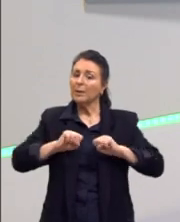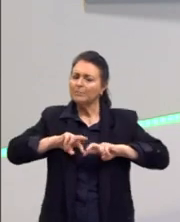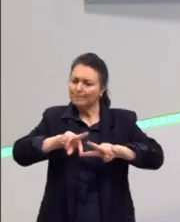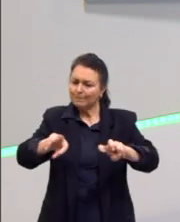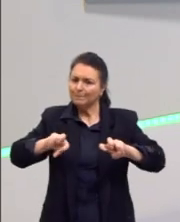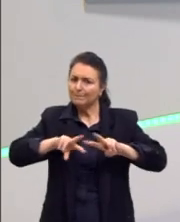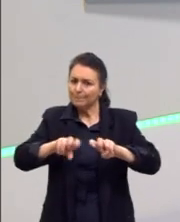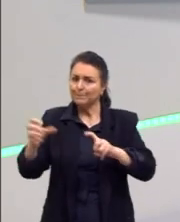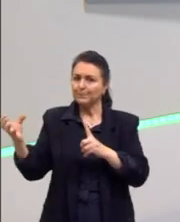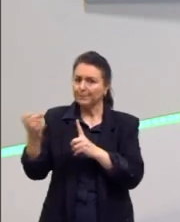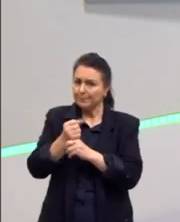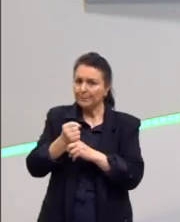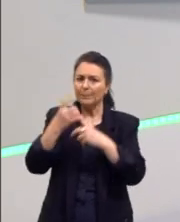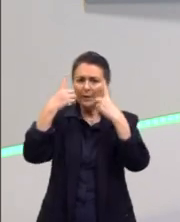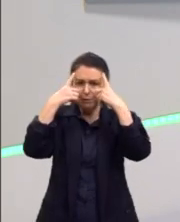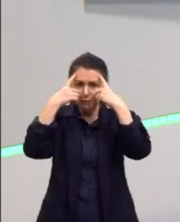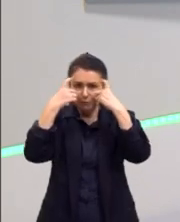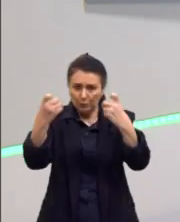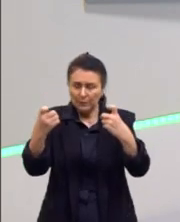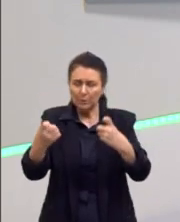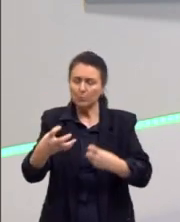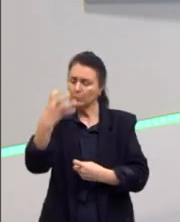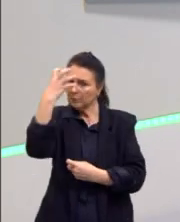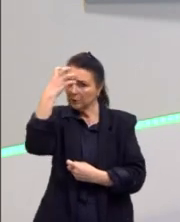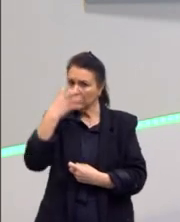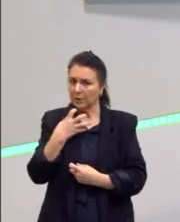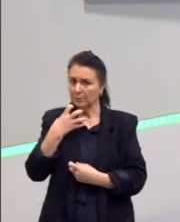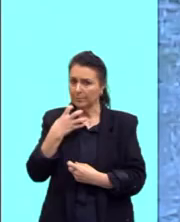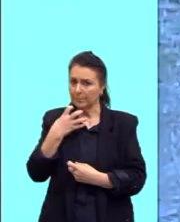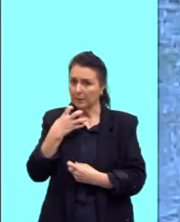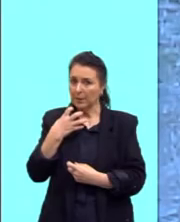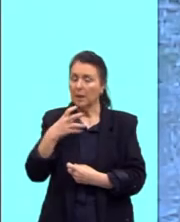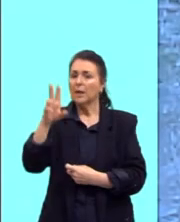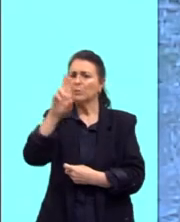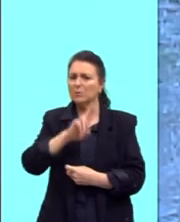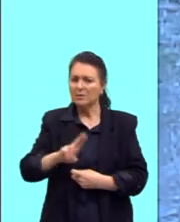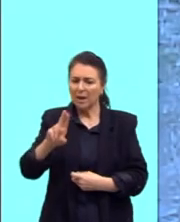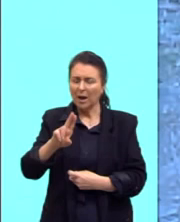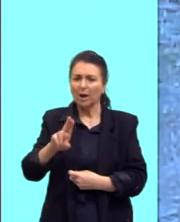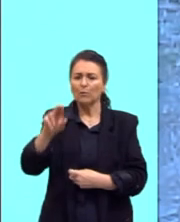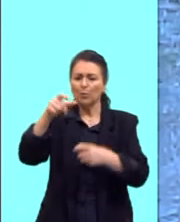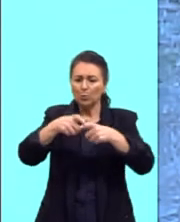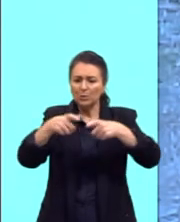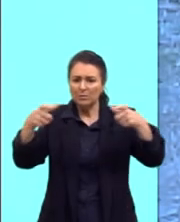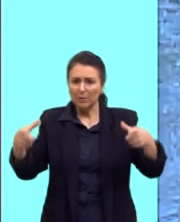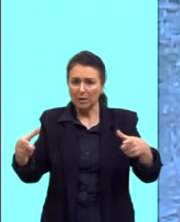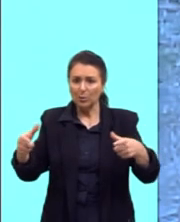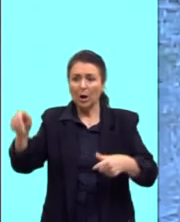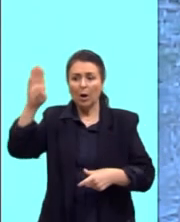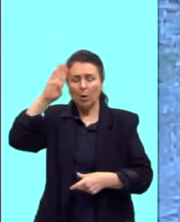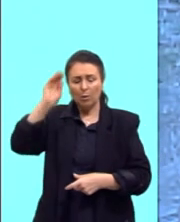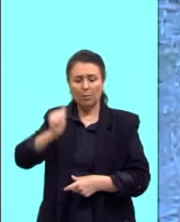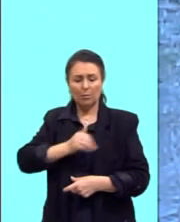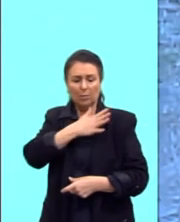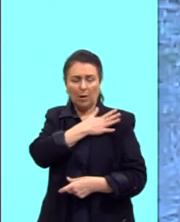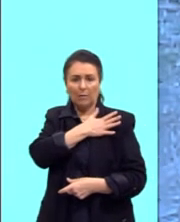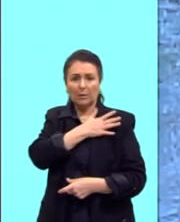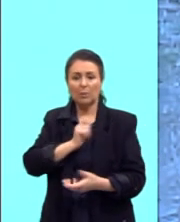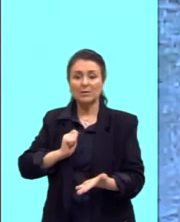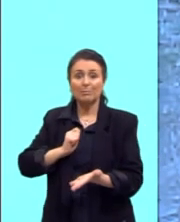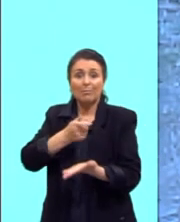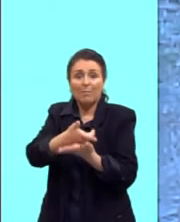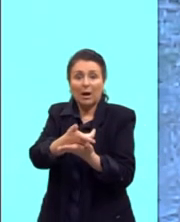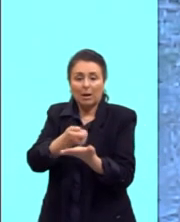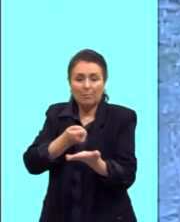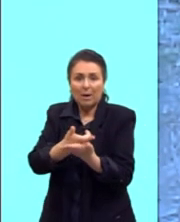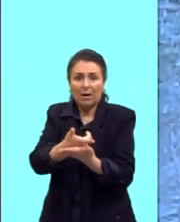de dominação, de violência muito grande. De uma ocupação militar europeia, que usou inclusive também mercenários, que eram os